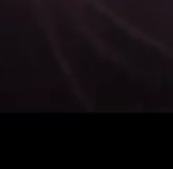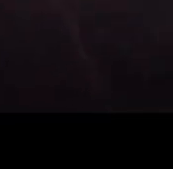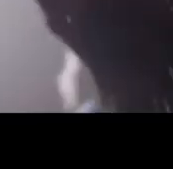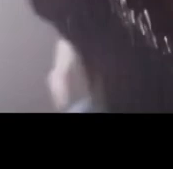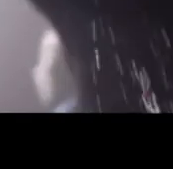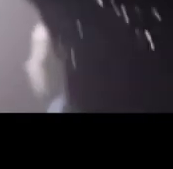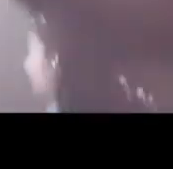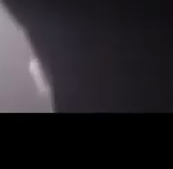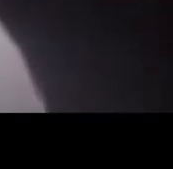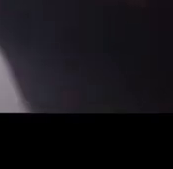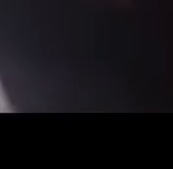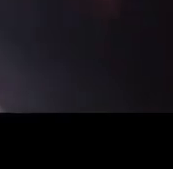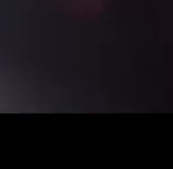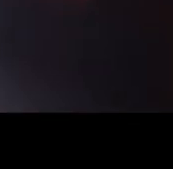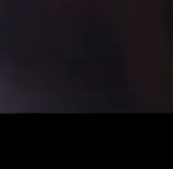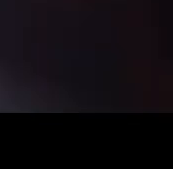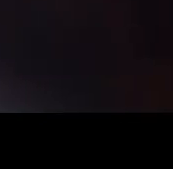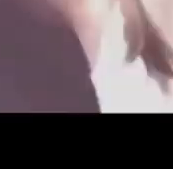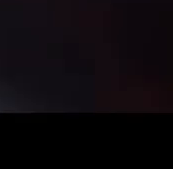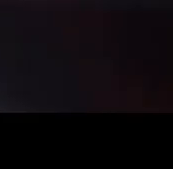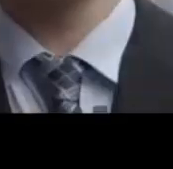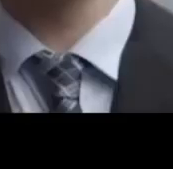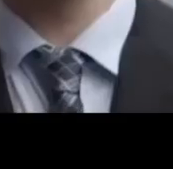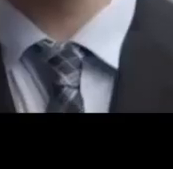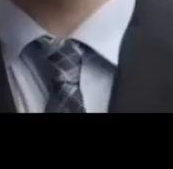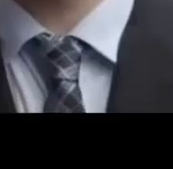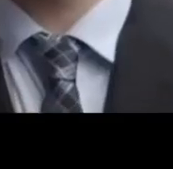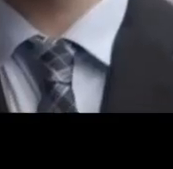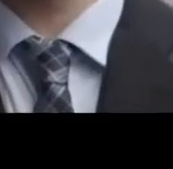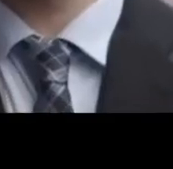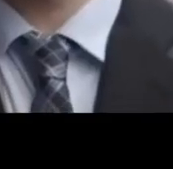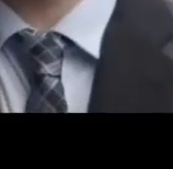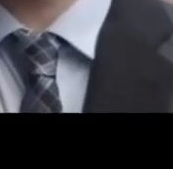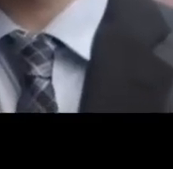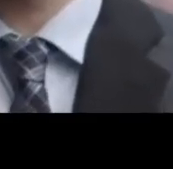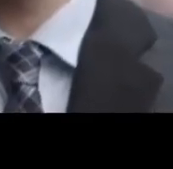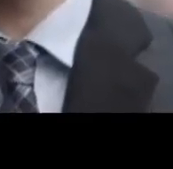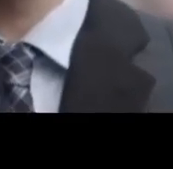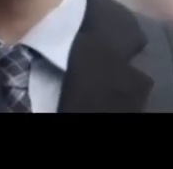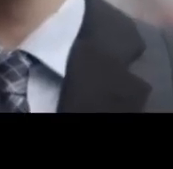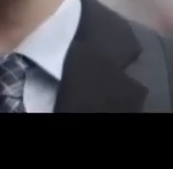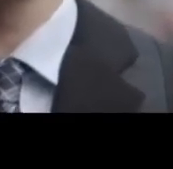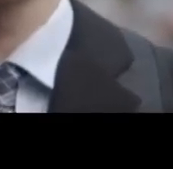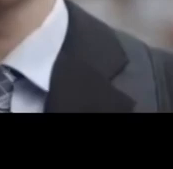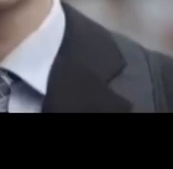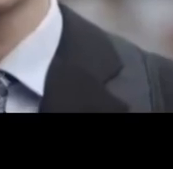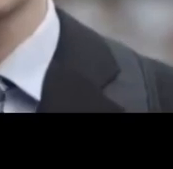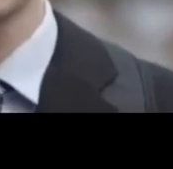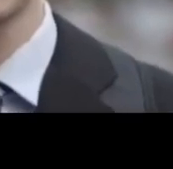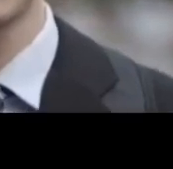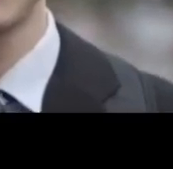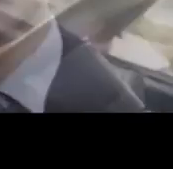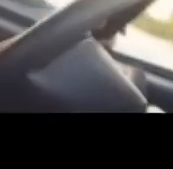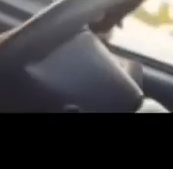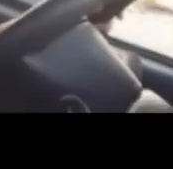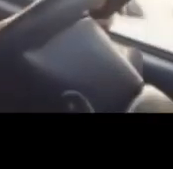Obrigado a se responsabilizar. Quando nasceu, o adulto nem era tão adulto assim.